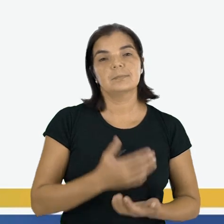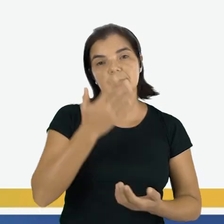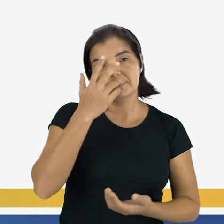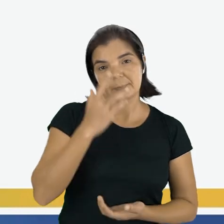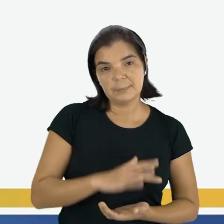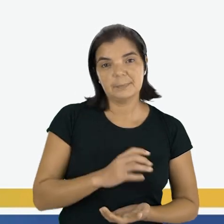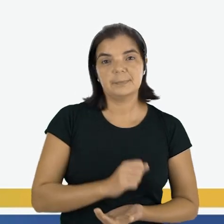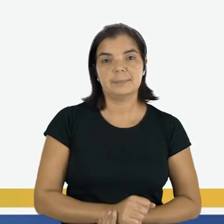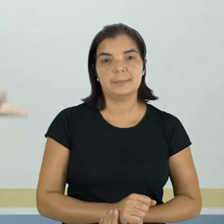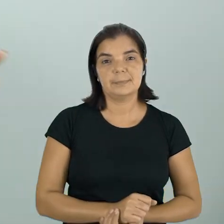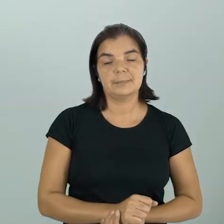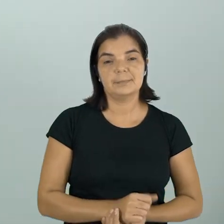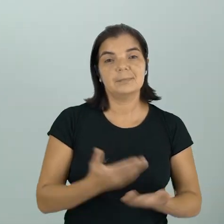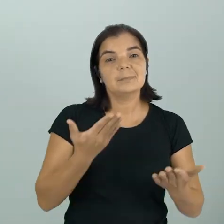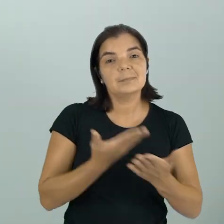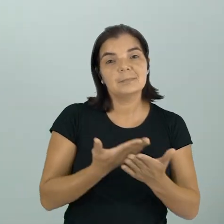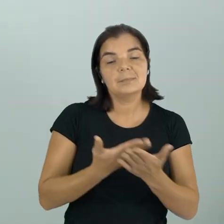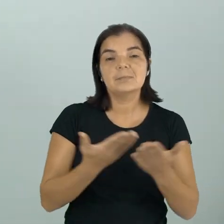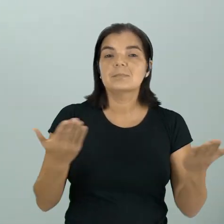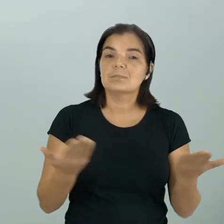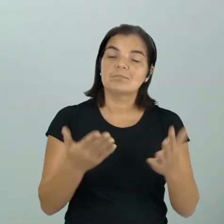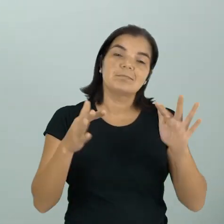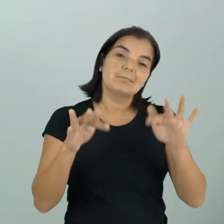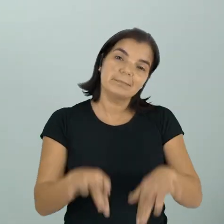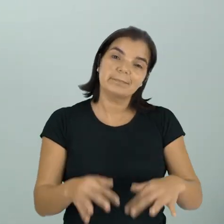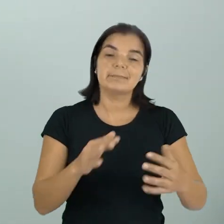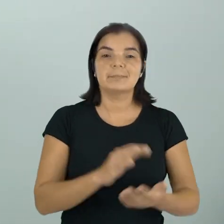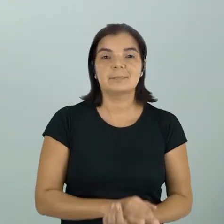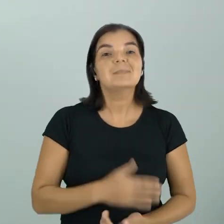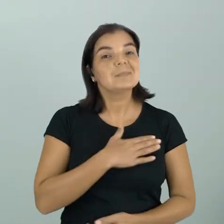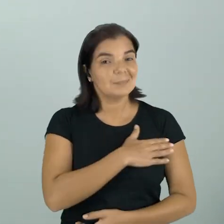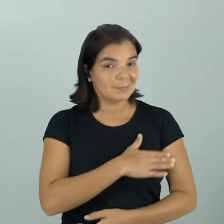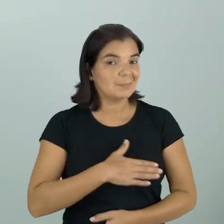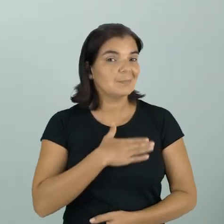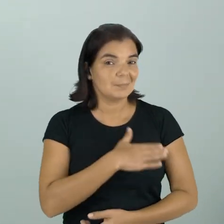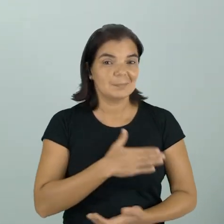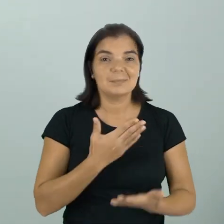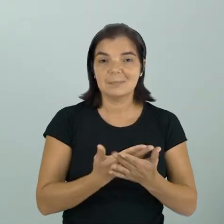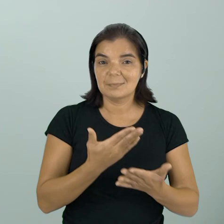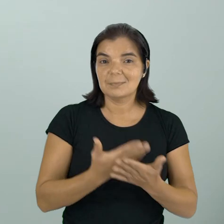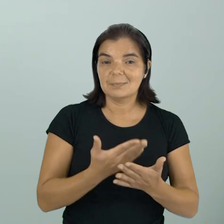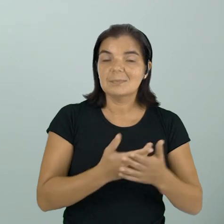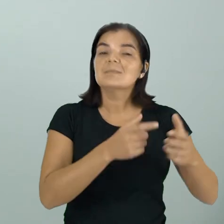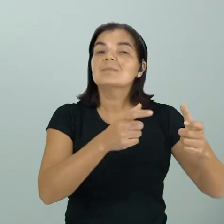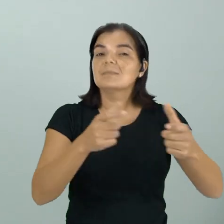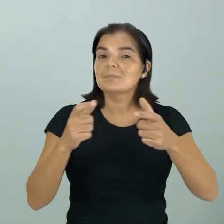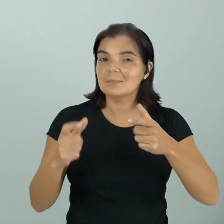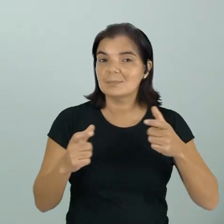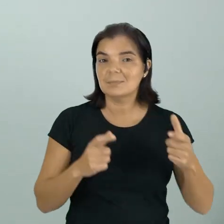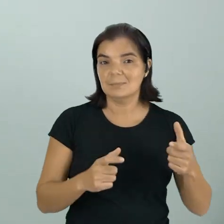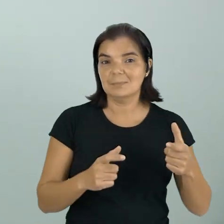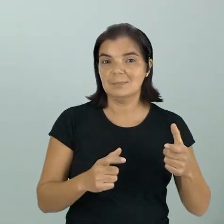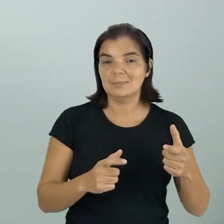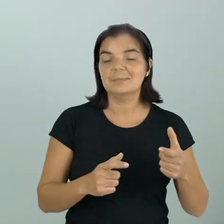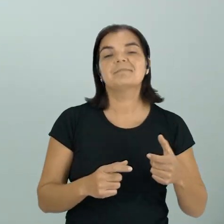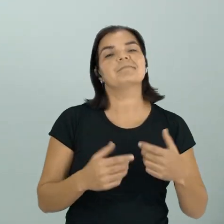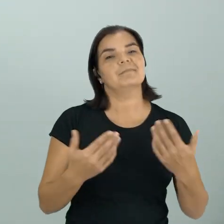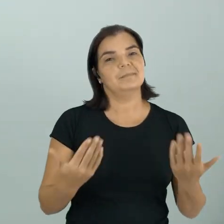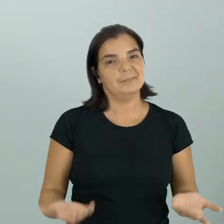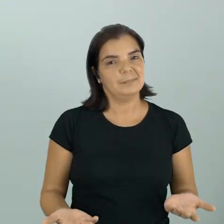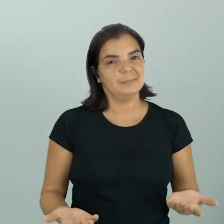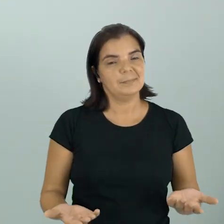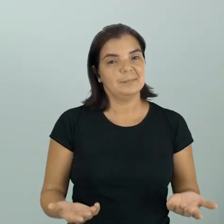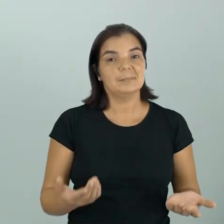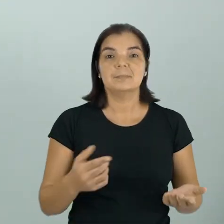Crianças, a nossa aula de hoje chegou ao fim. Gostaram da nossa aula sobre localização? Muito bem.